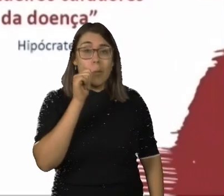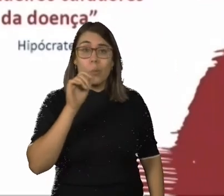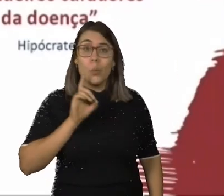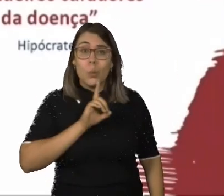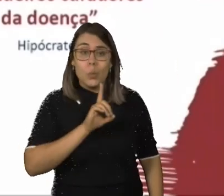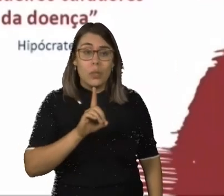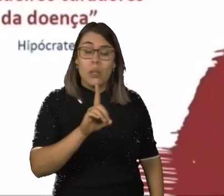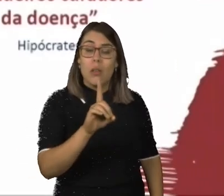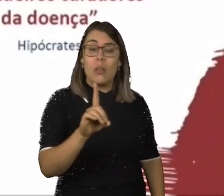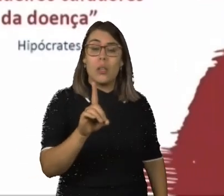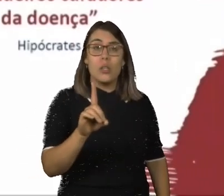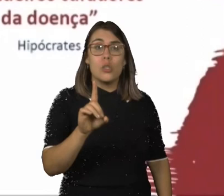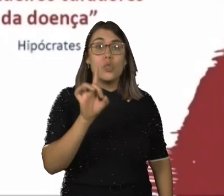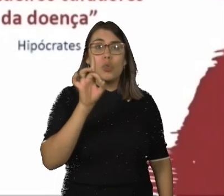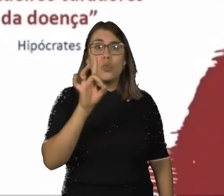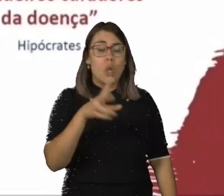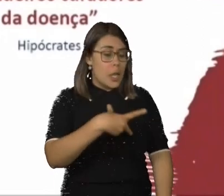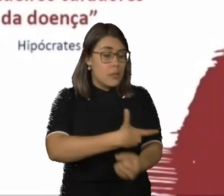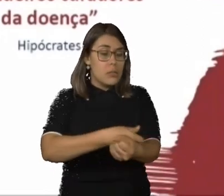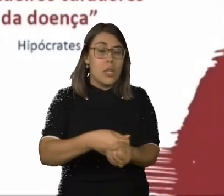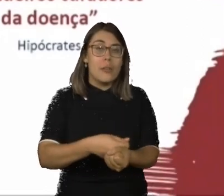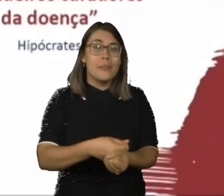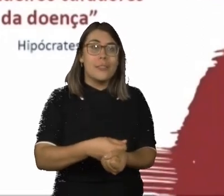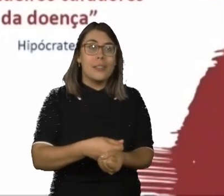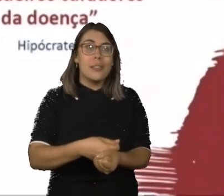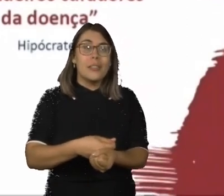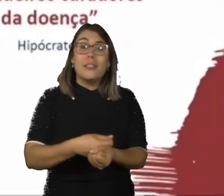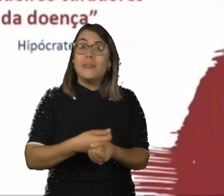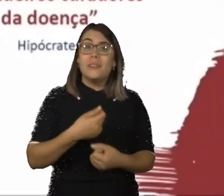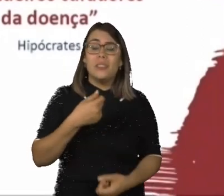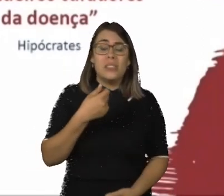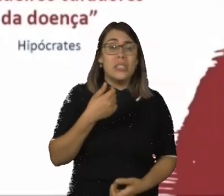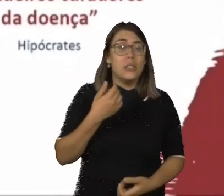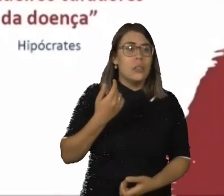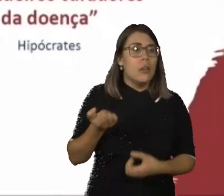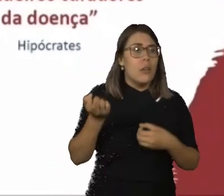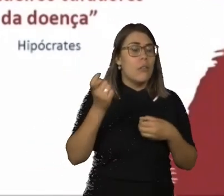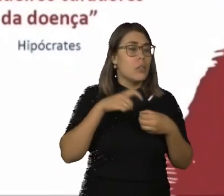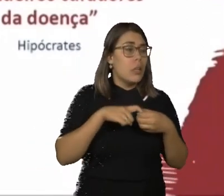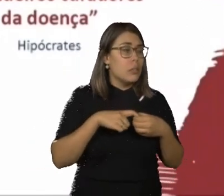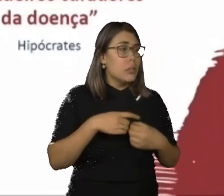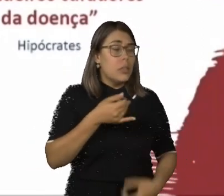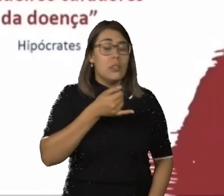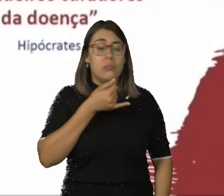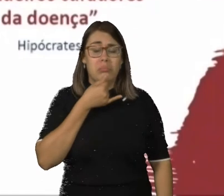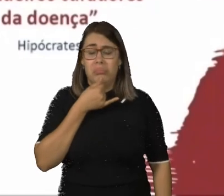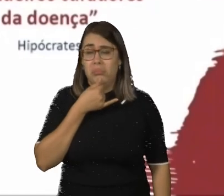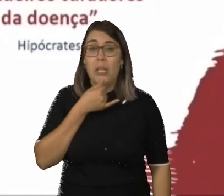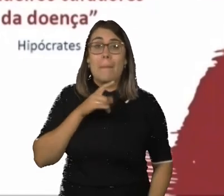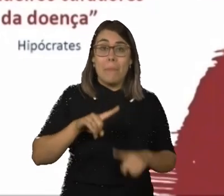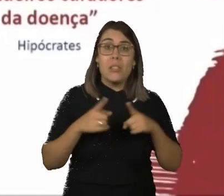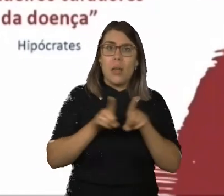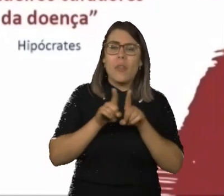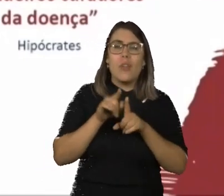intensiva só para fazer um exame de rotina e saiam sem vida. E também via pessoas com diagnóstico pesado